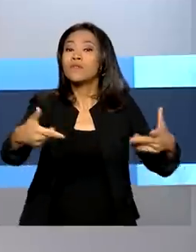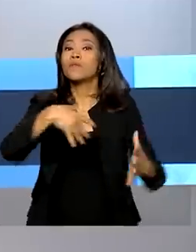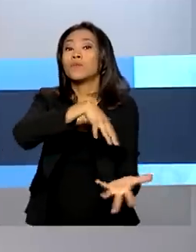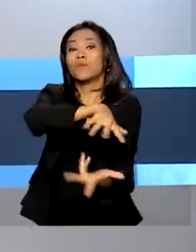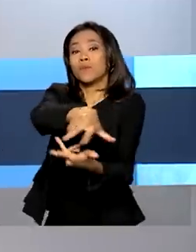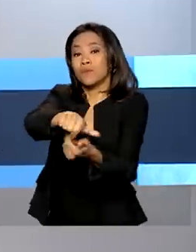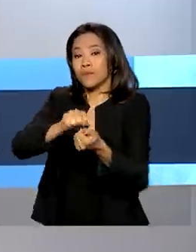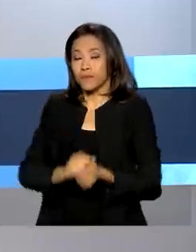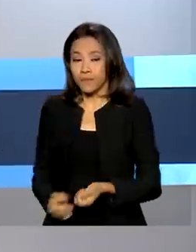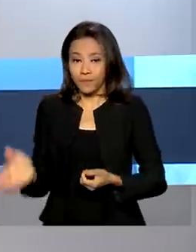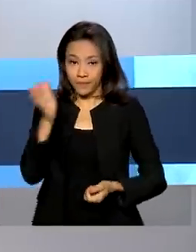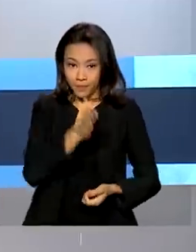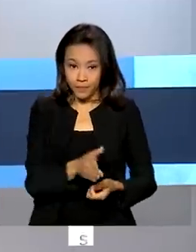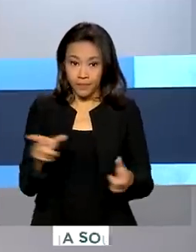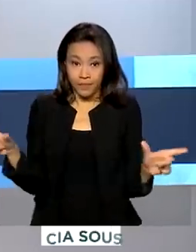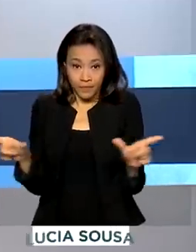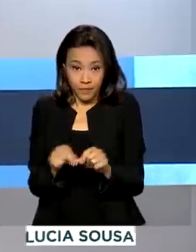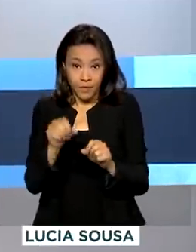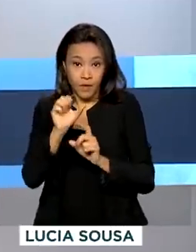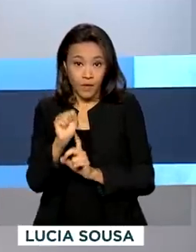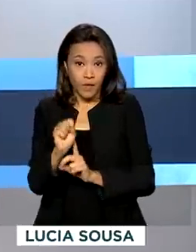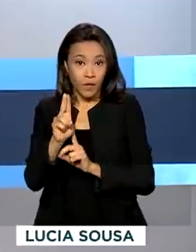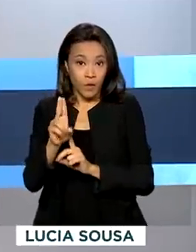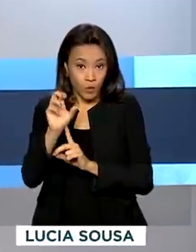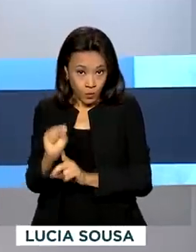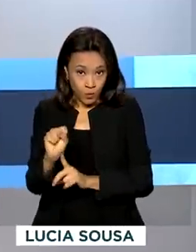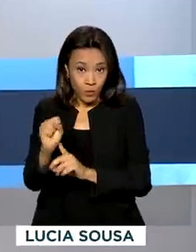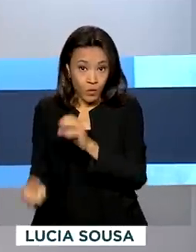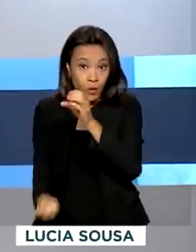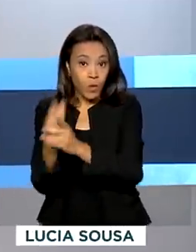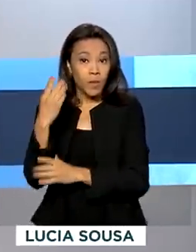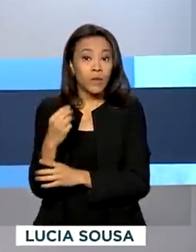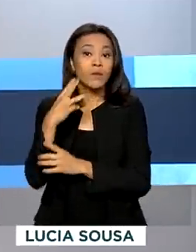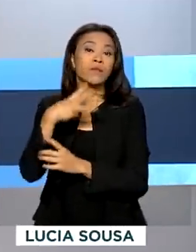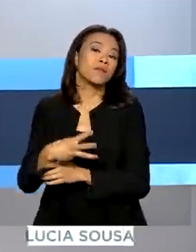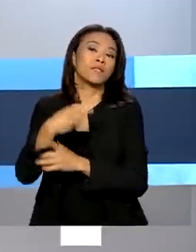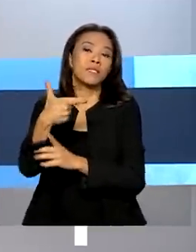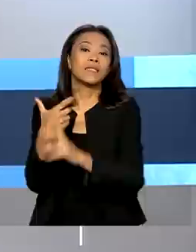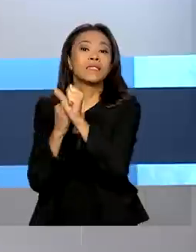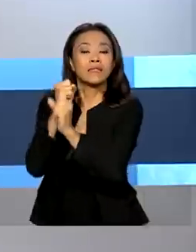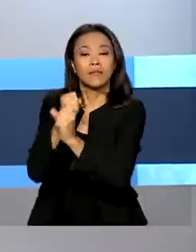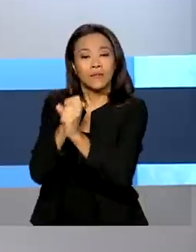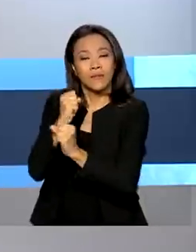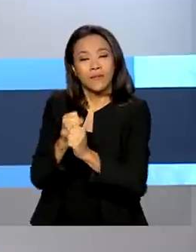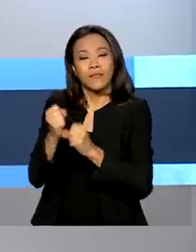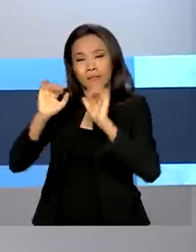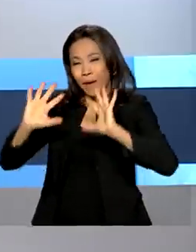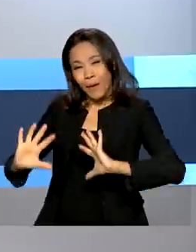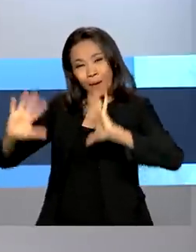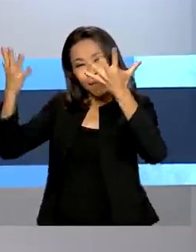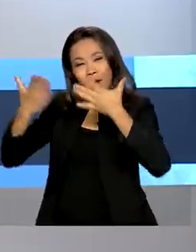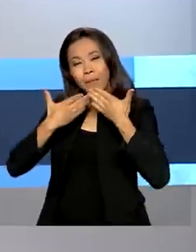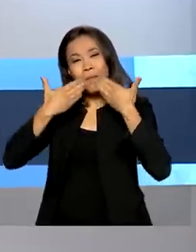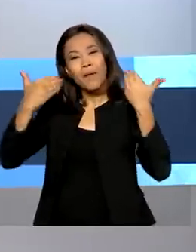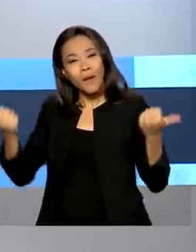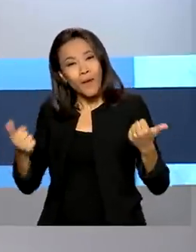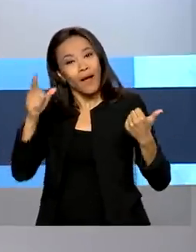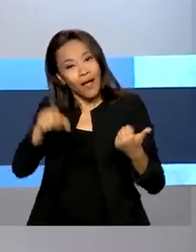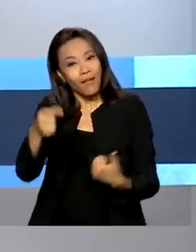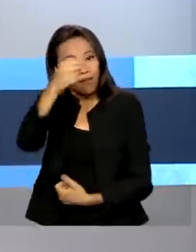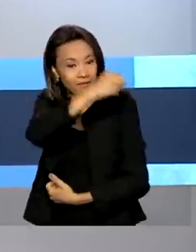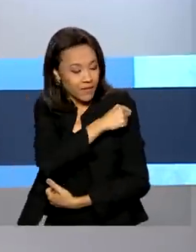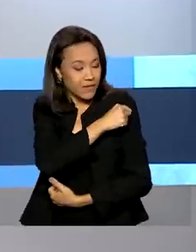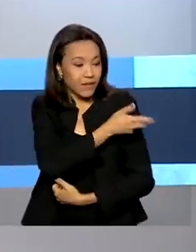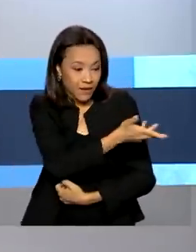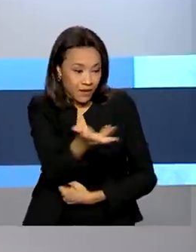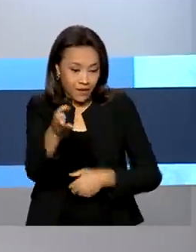O Sistema Único de Saúde completou 32 anos e, para comemorar, nada melhor do que imunizar a criançada contra